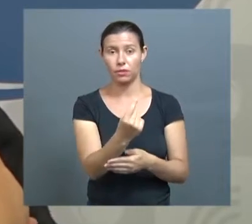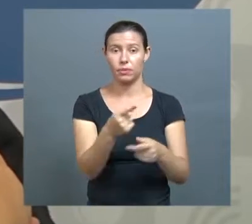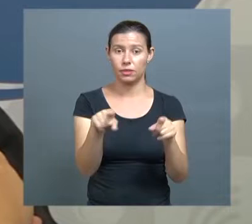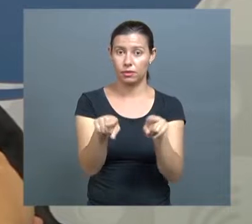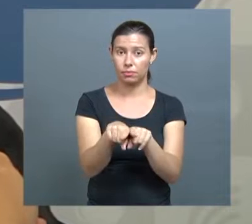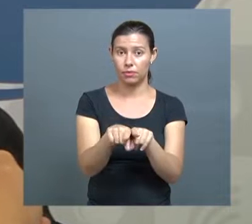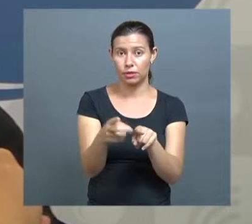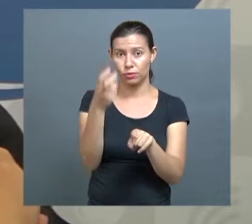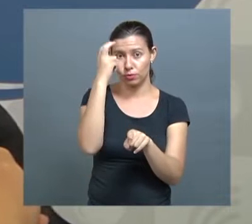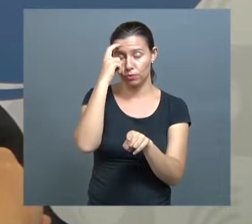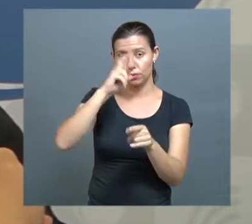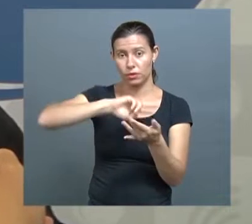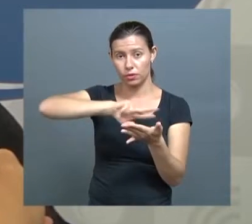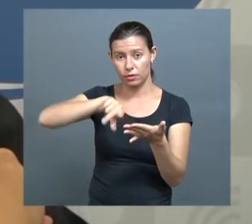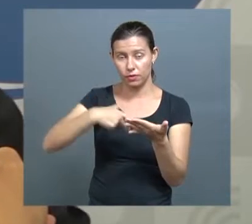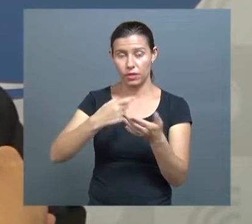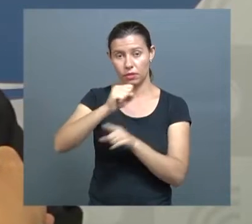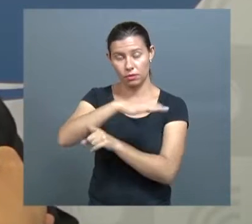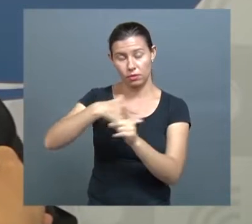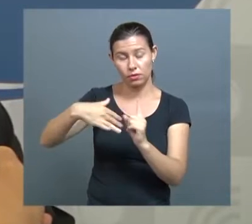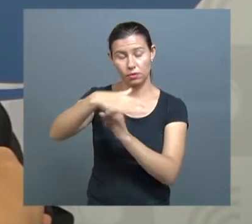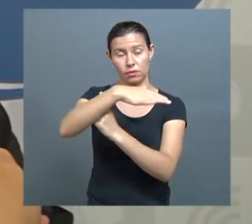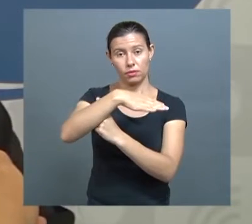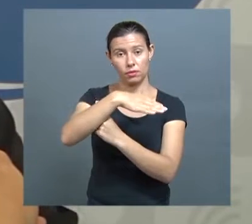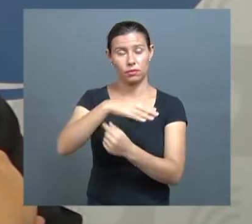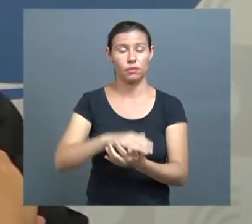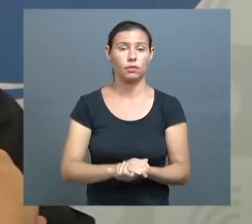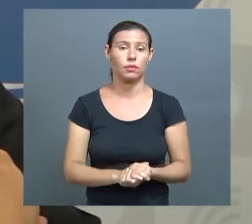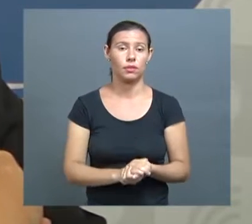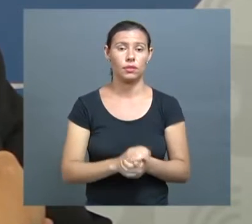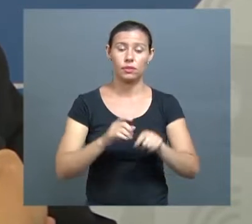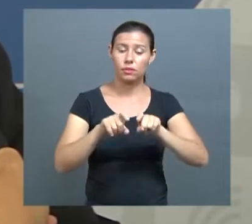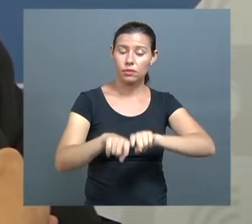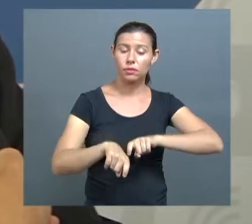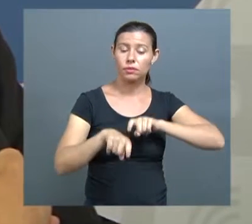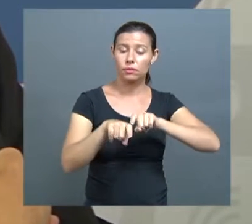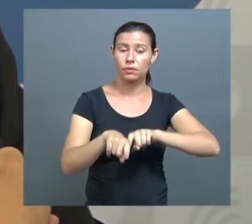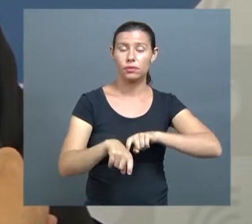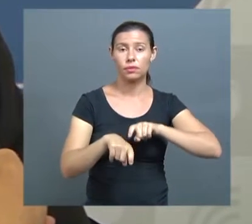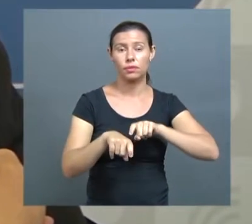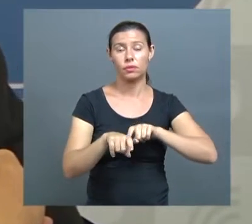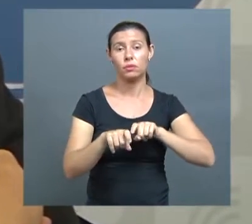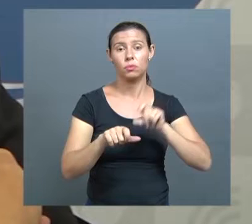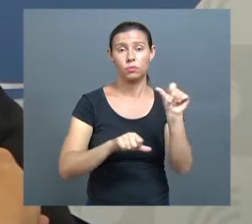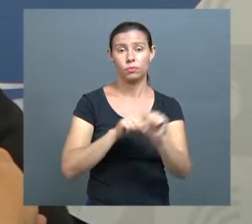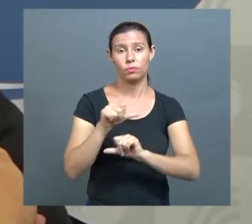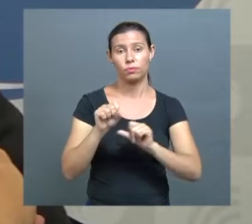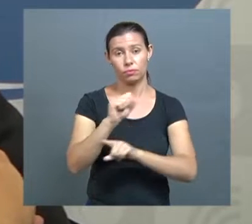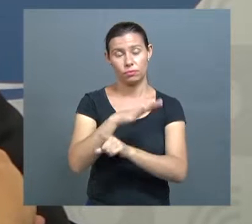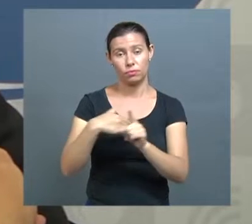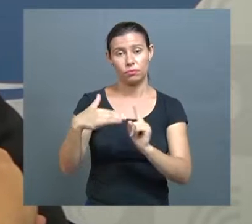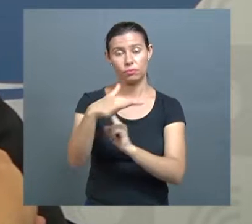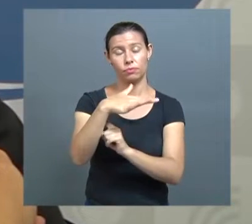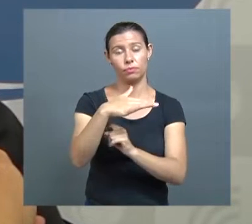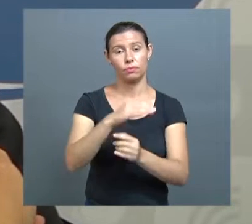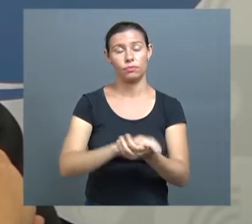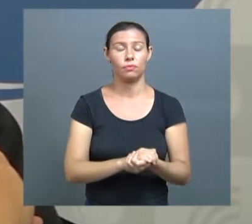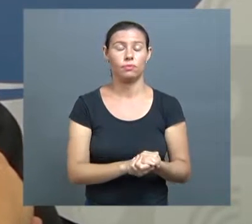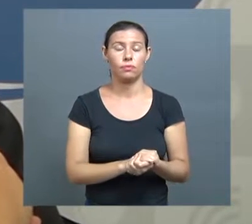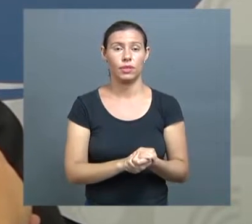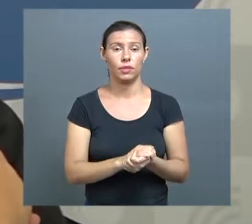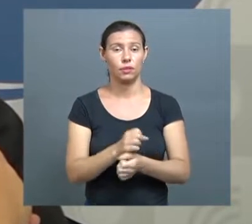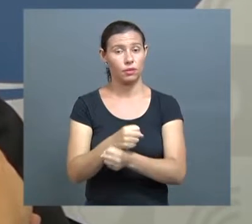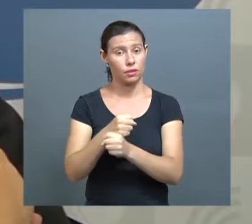culturas, o social que esse setor agrícola causa na sociedade. Então vai ser um ano